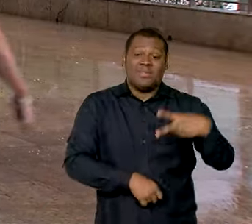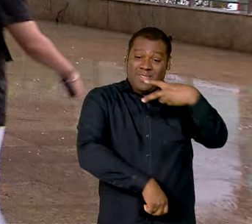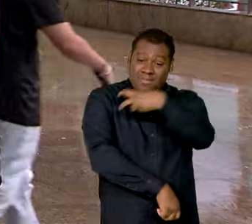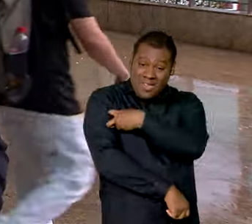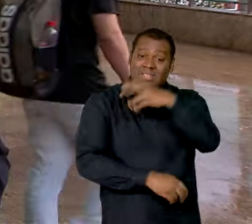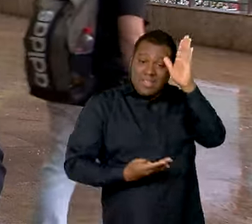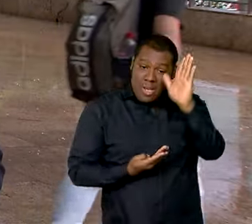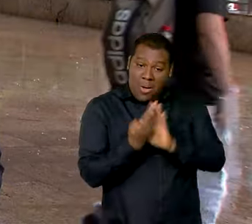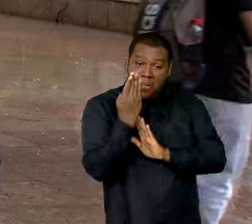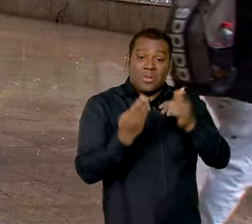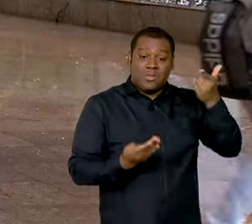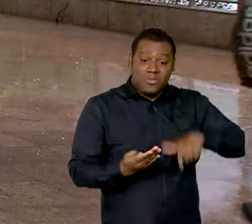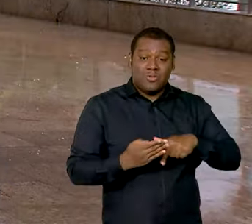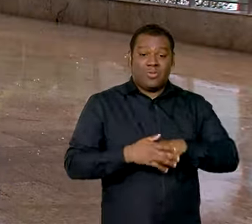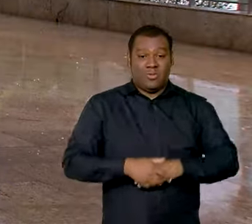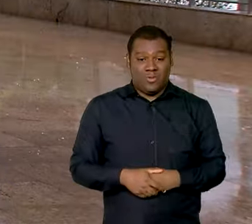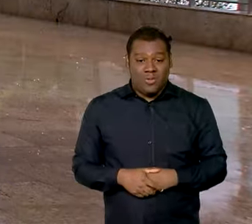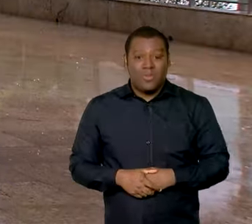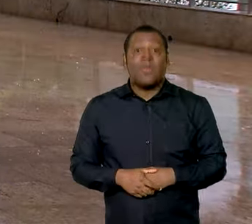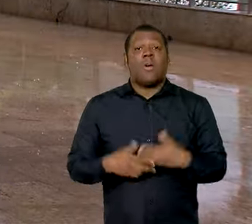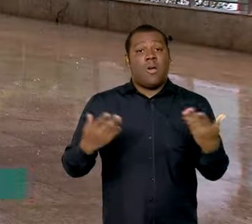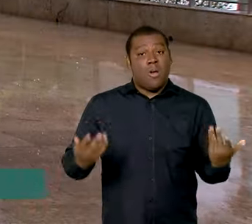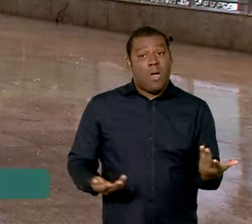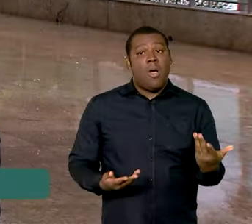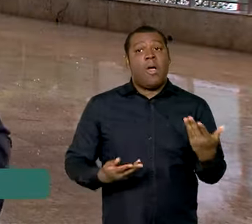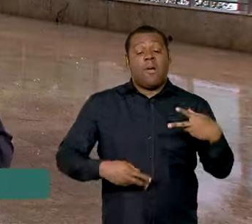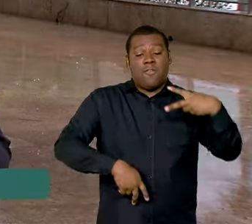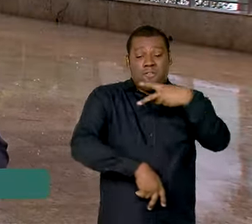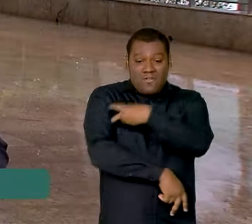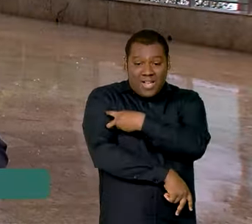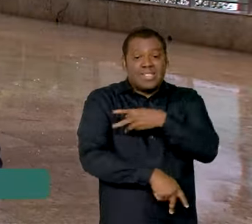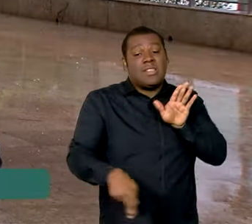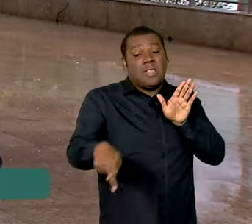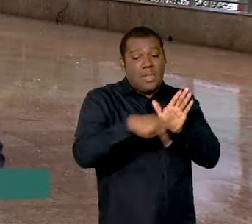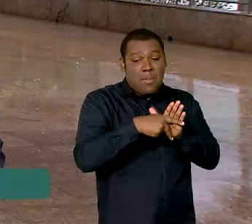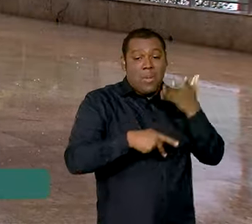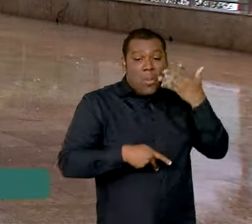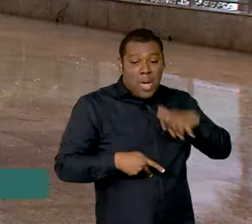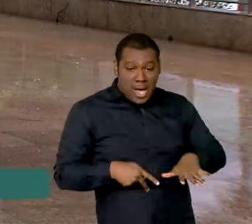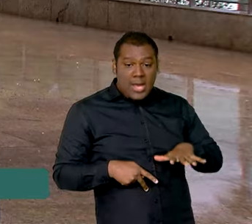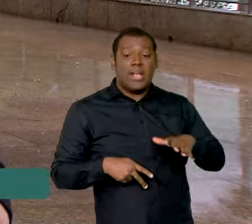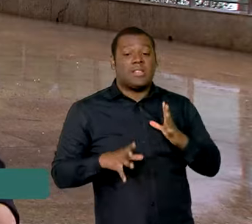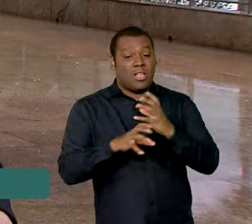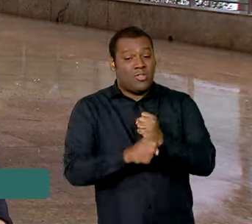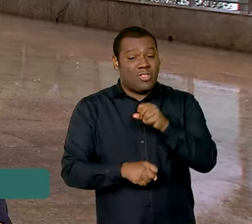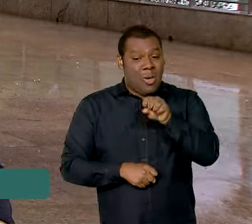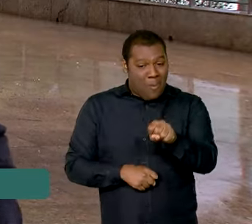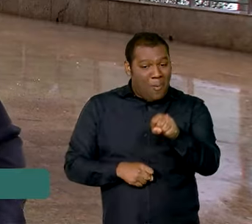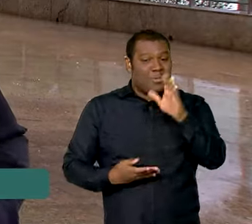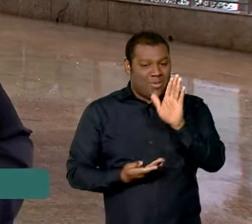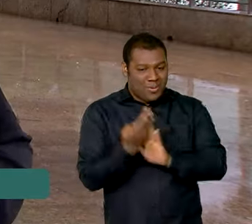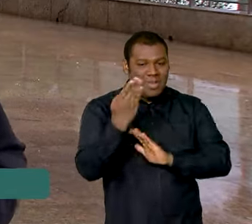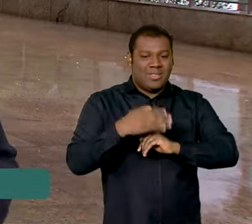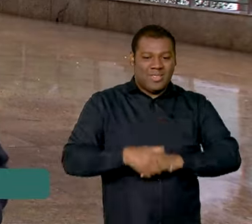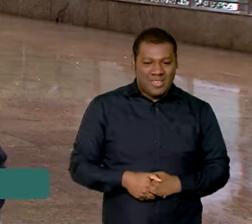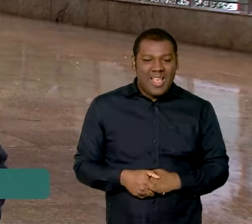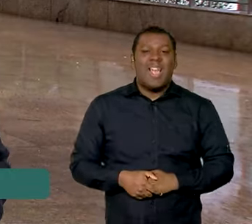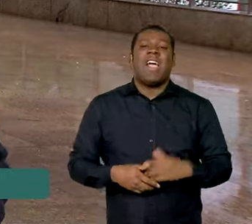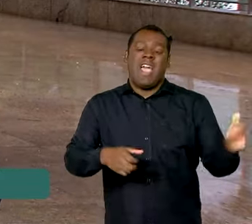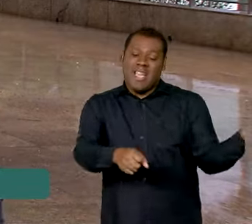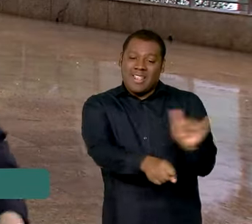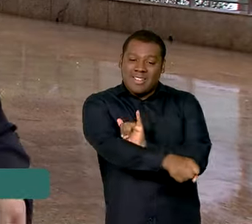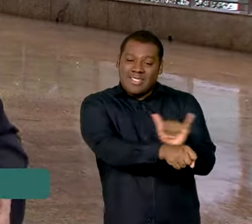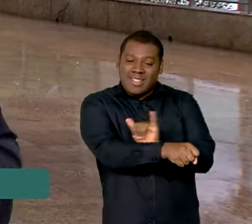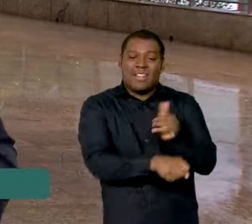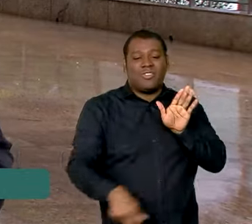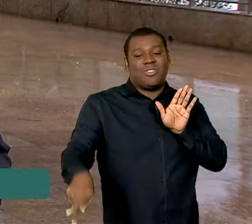vacinais. E oito imunizantes do calendário infantil registraram alta. Um conjunto de estratégias bem-sucedidas